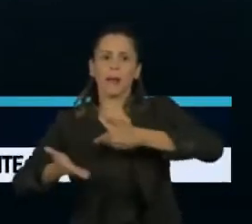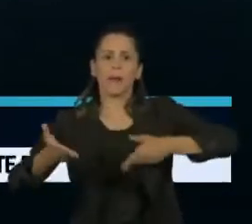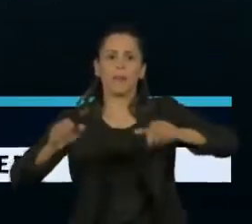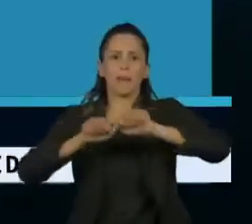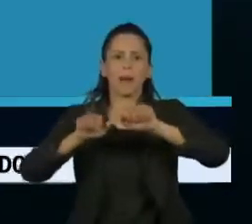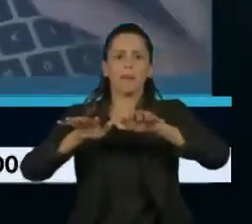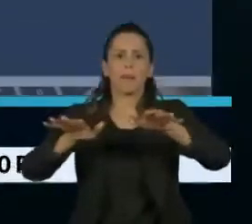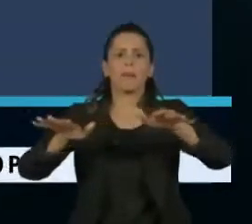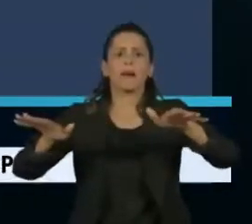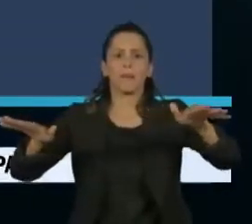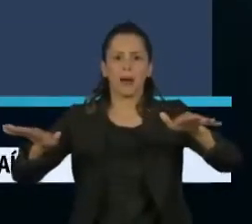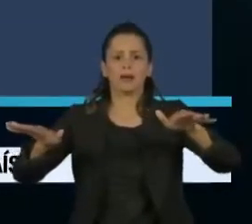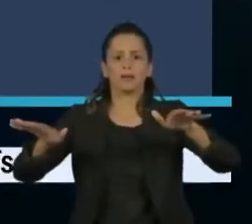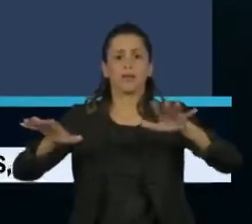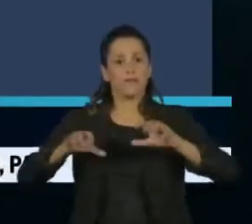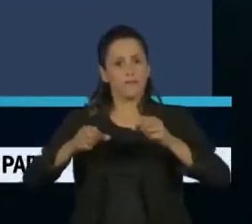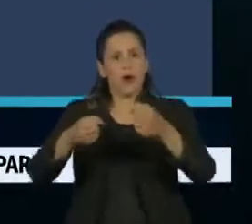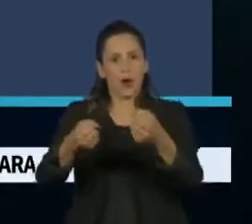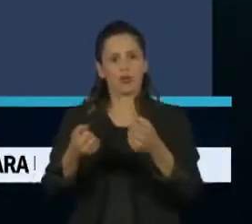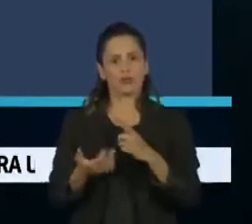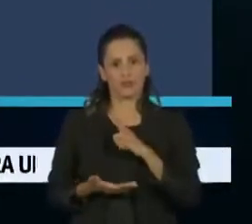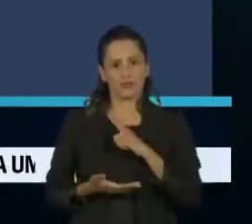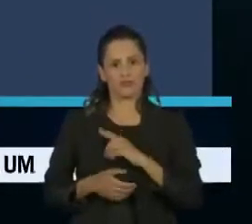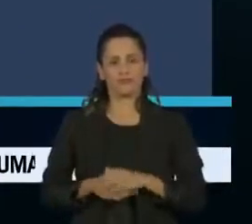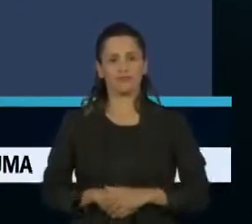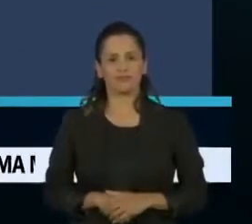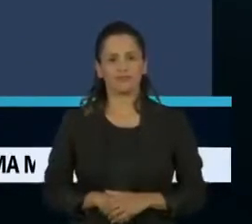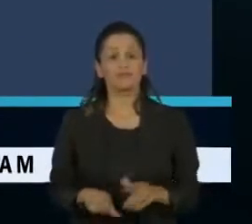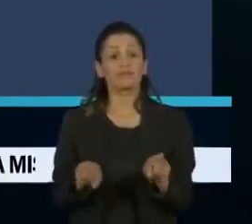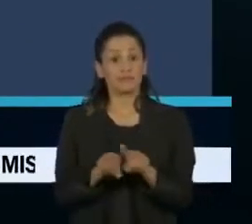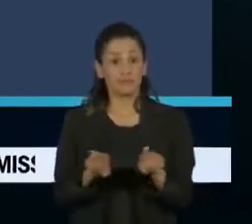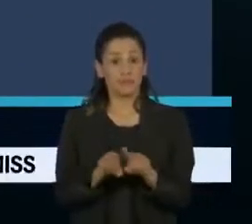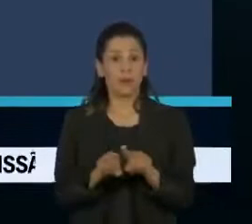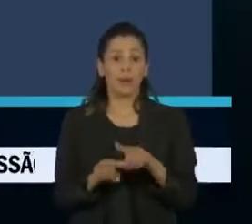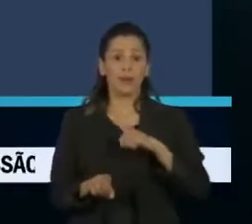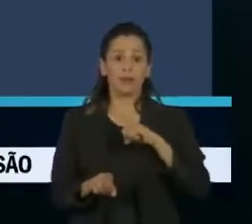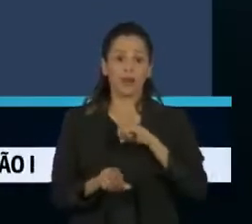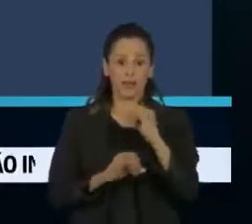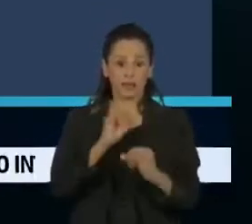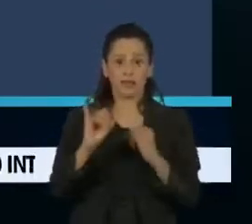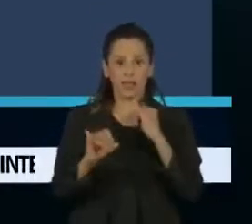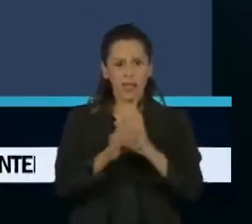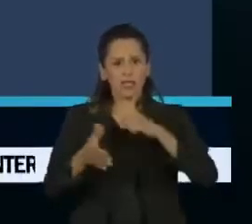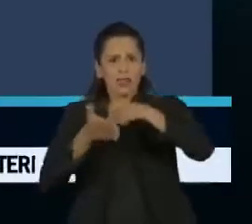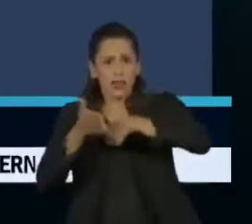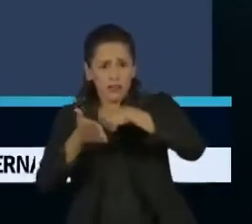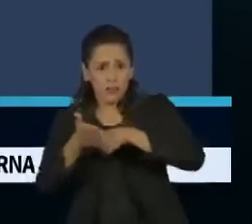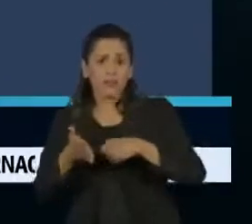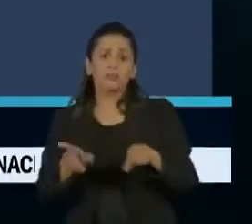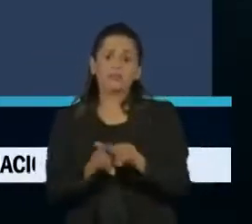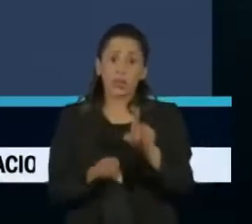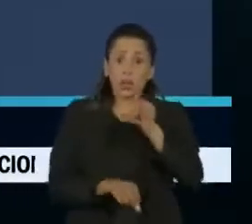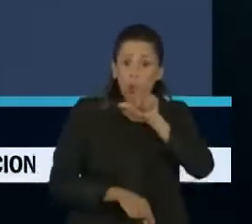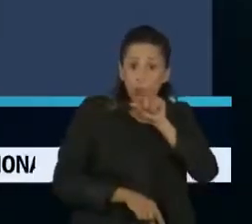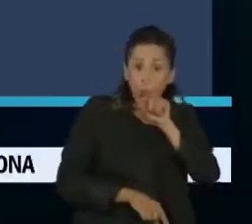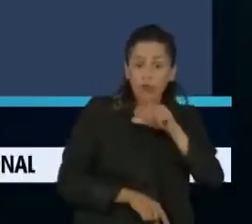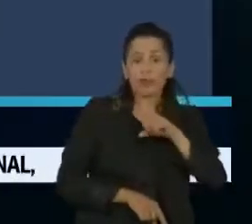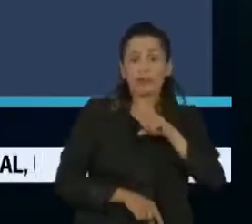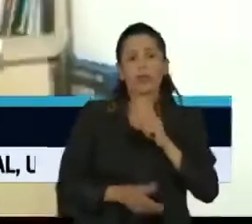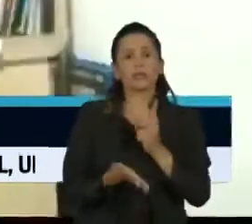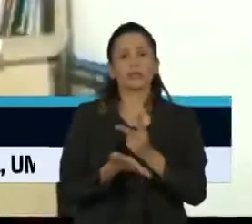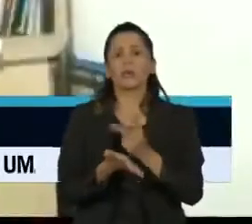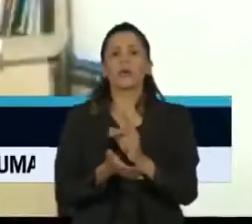O Net Ativismo também é encontrado no Twitter, rede social conhecida pela agilidade no processo de